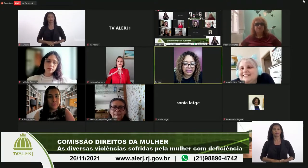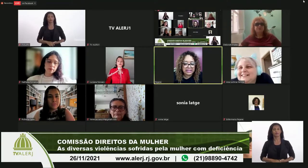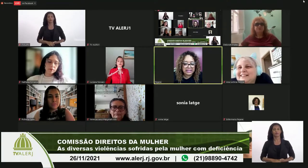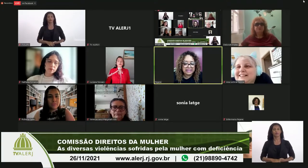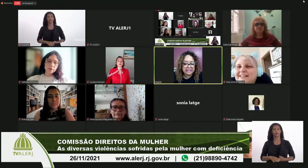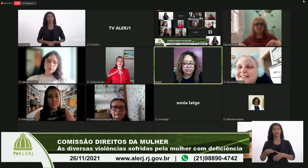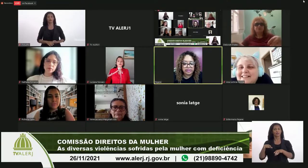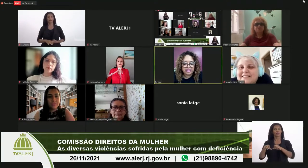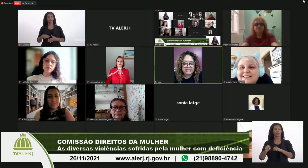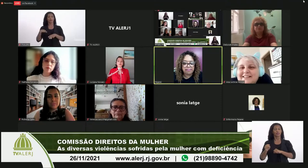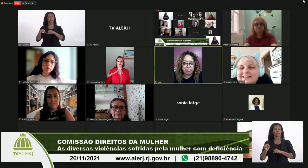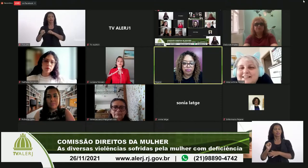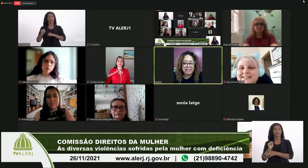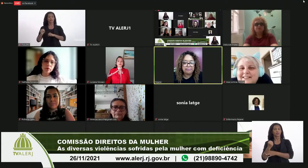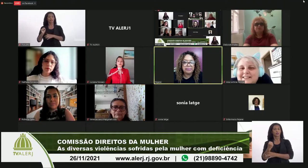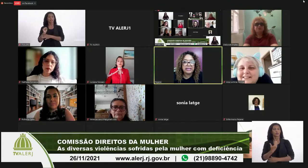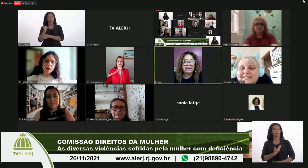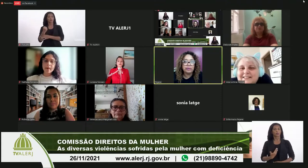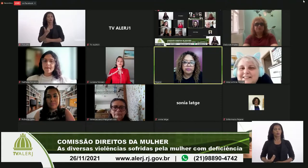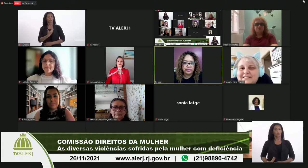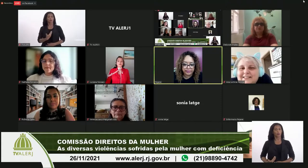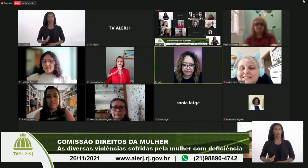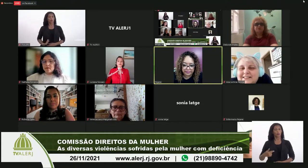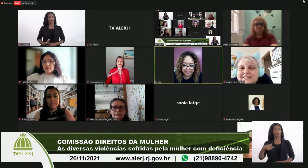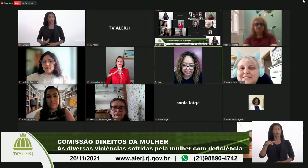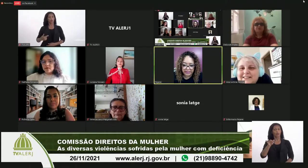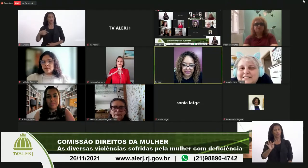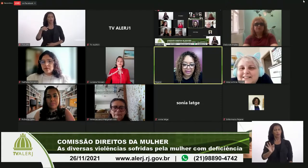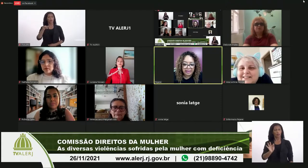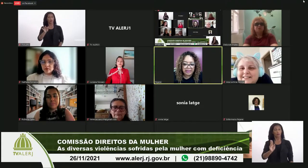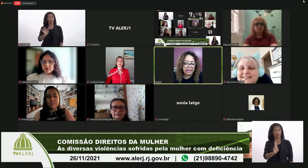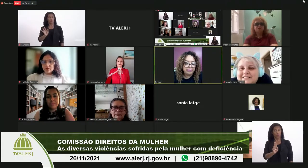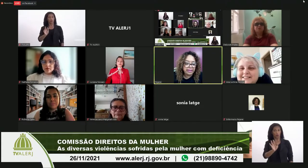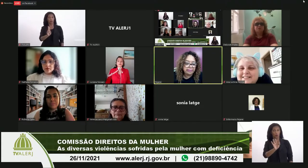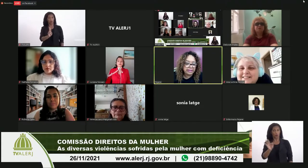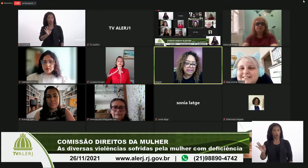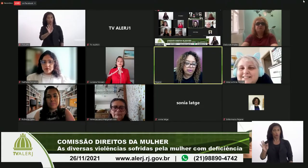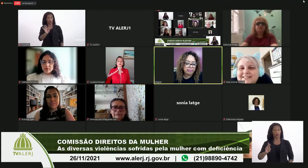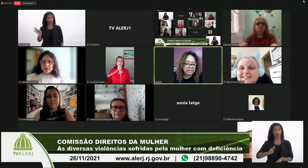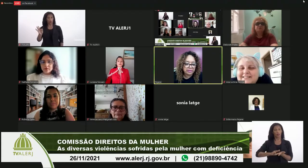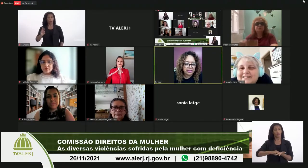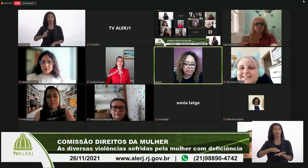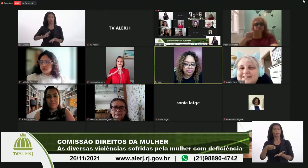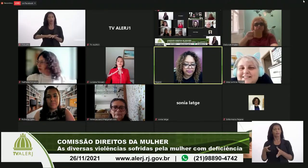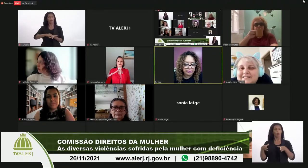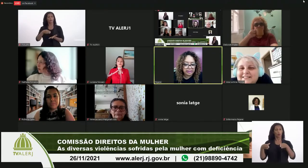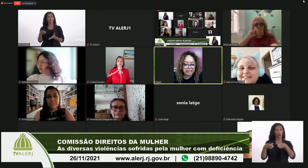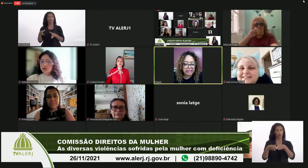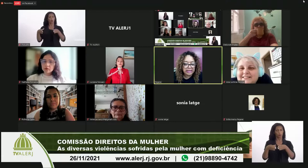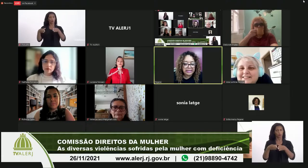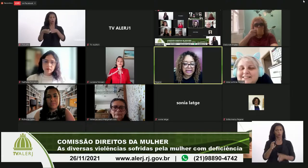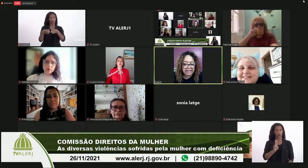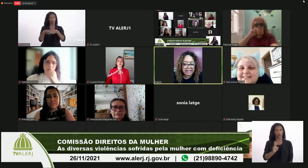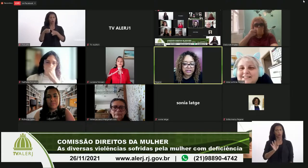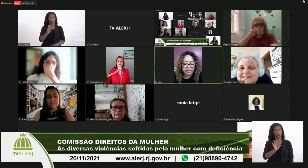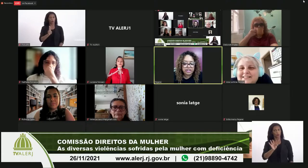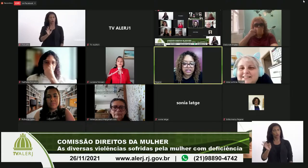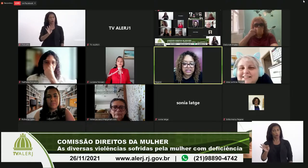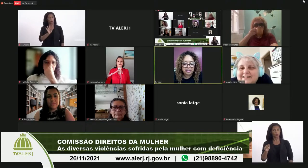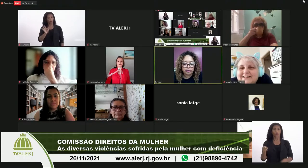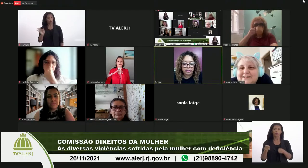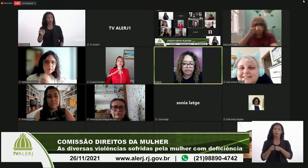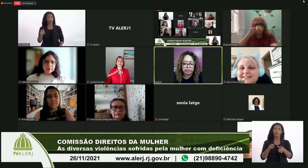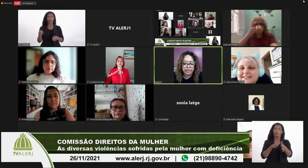graduanda em segurança pública pela UF. Ela é membra da comissão da UF e, além de